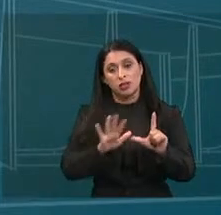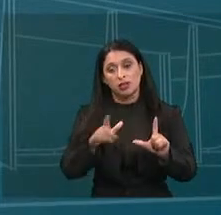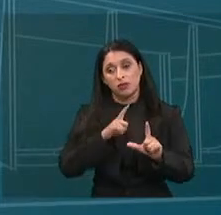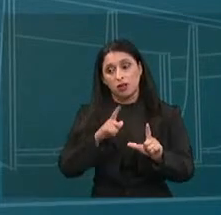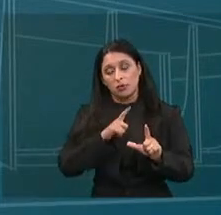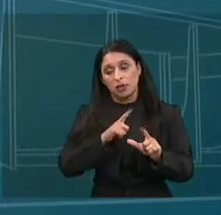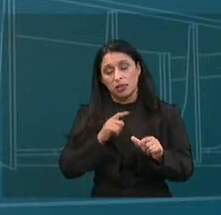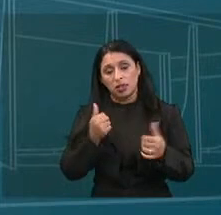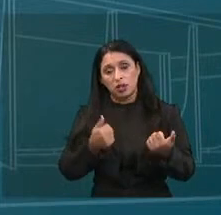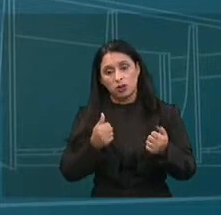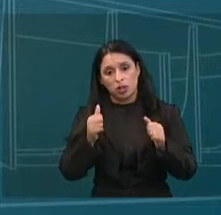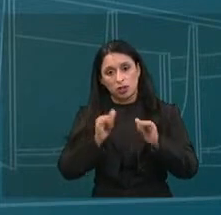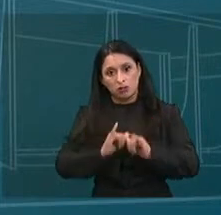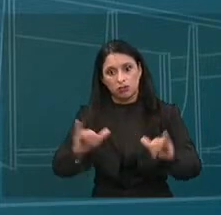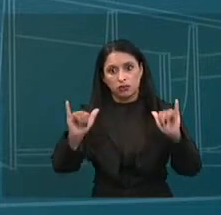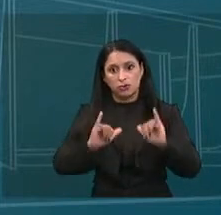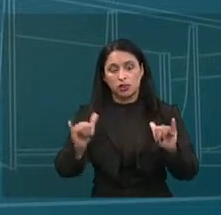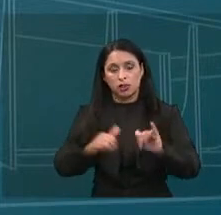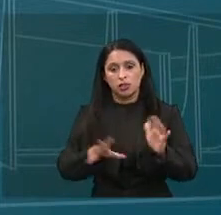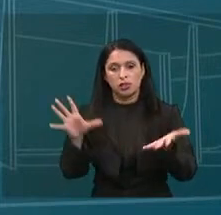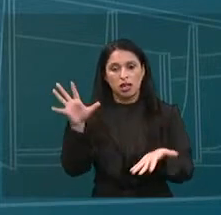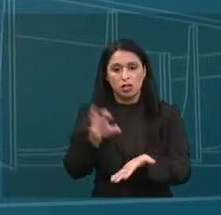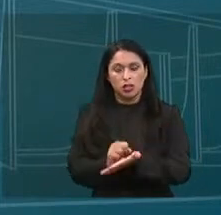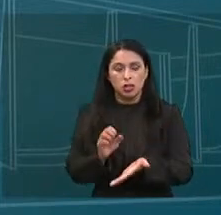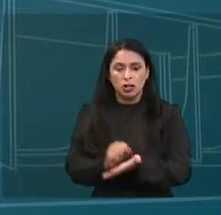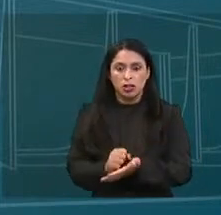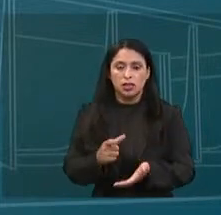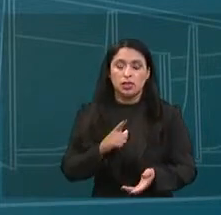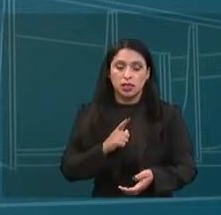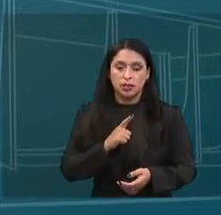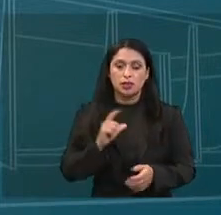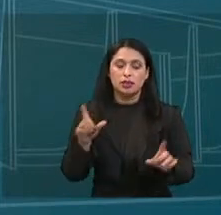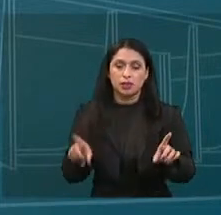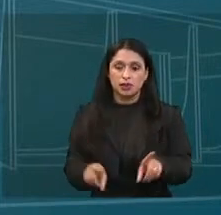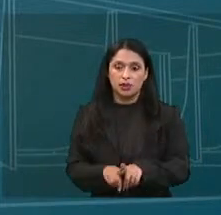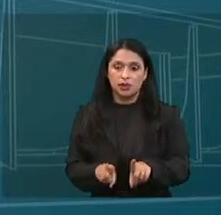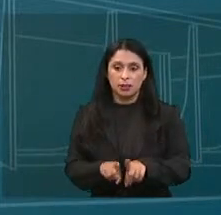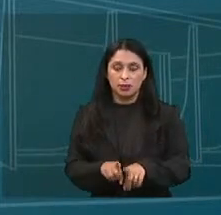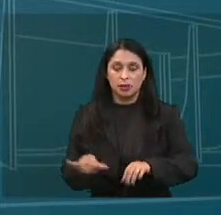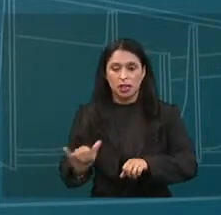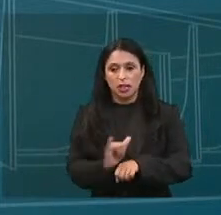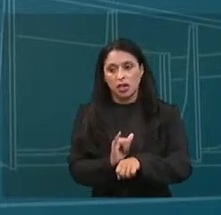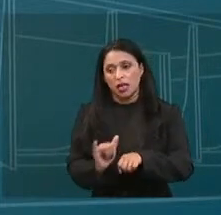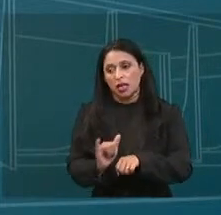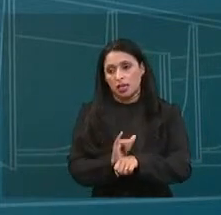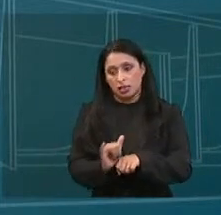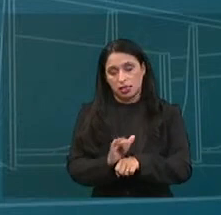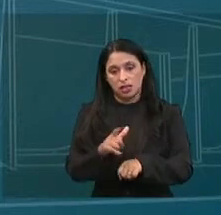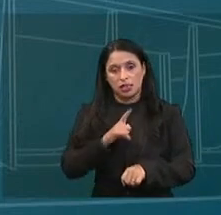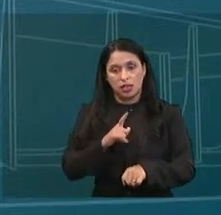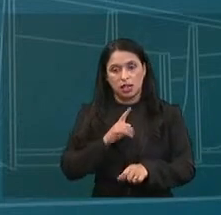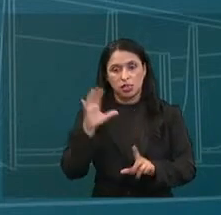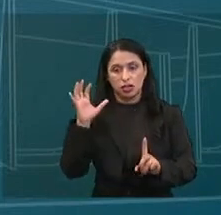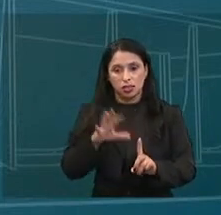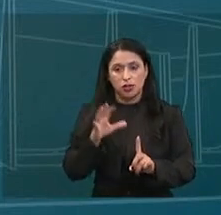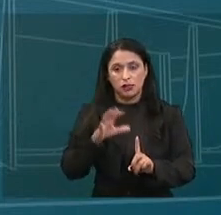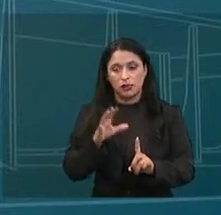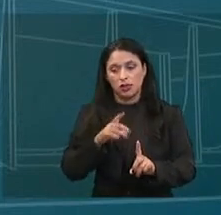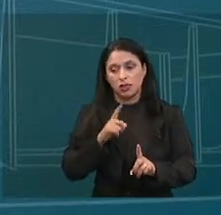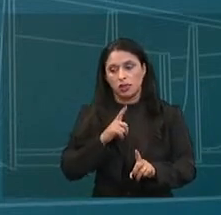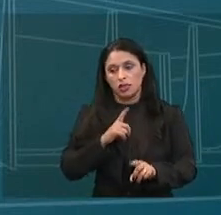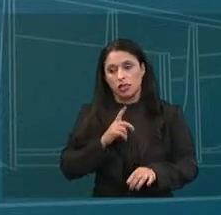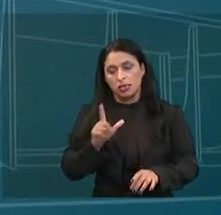submetidas à publicidade e à coleta de seus dados. Assim como mais suscetíveis estarão as estratégias que lhe vão influenciar e alterar suas